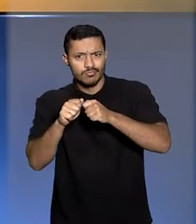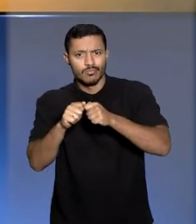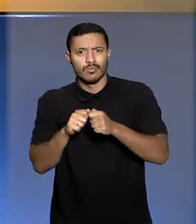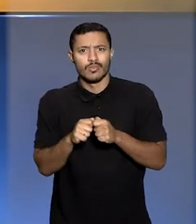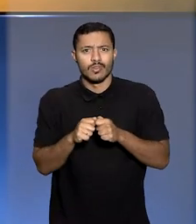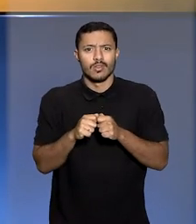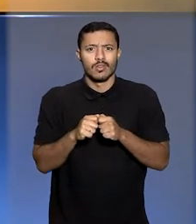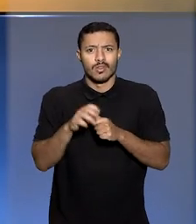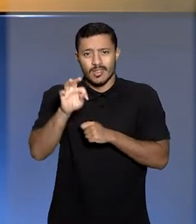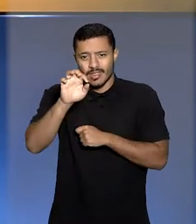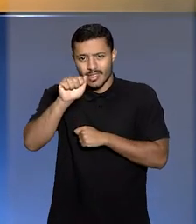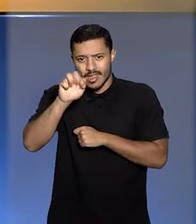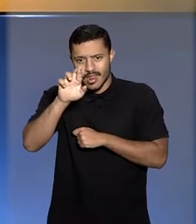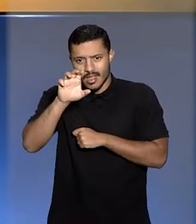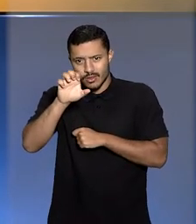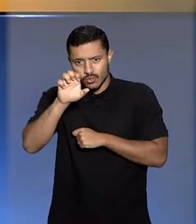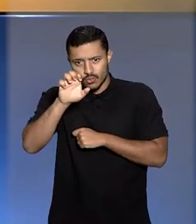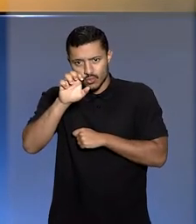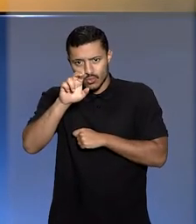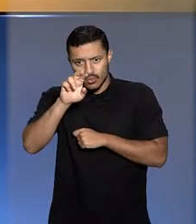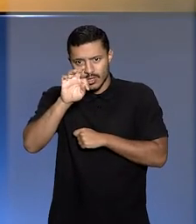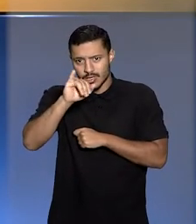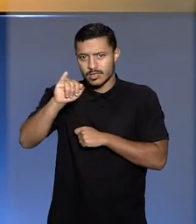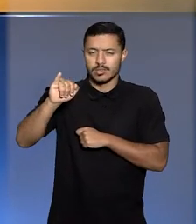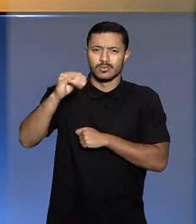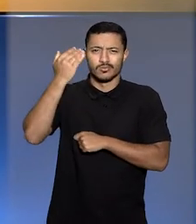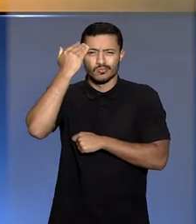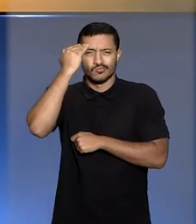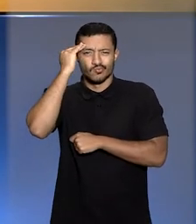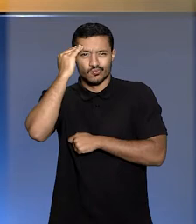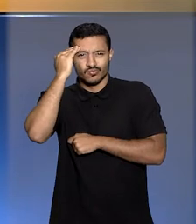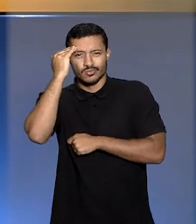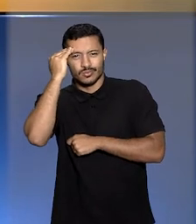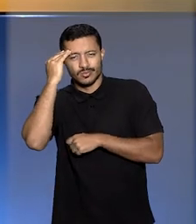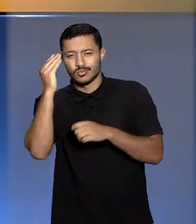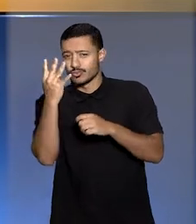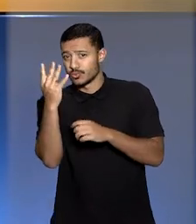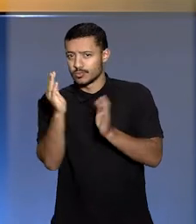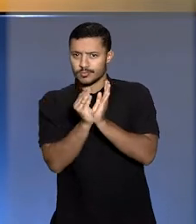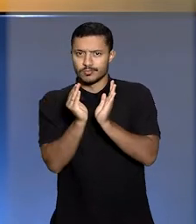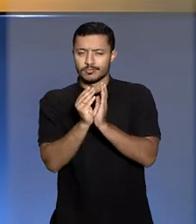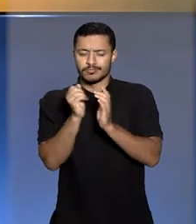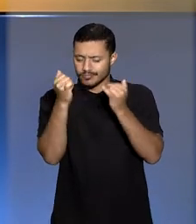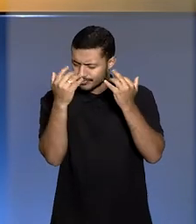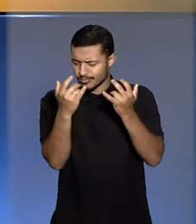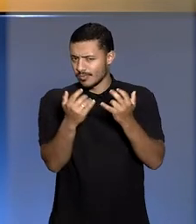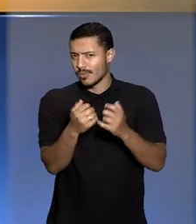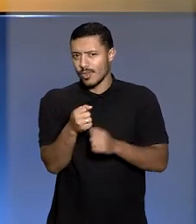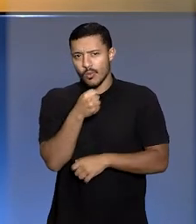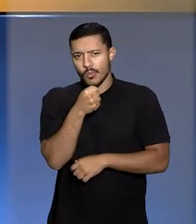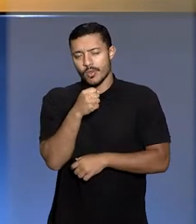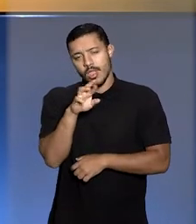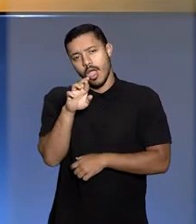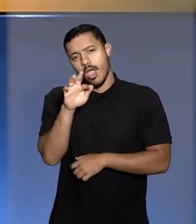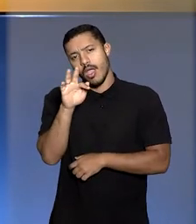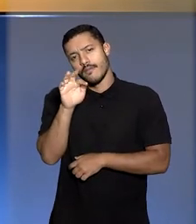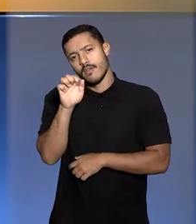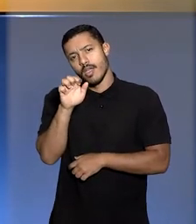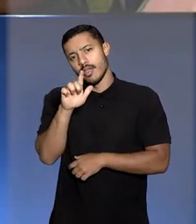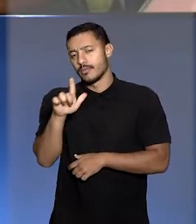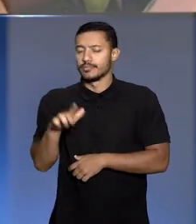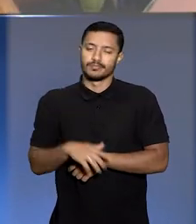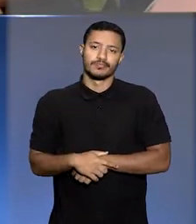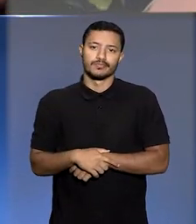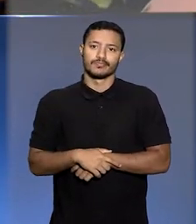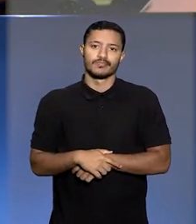métodos TerraSuite e PediaSuite. O entendimento é da quarta turma. Quem explica é o repórter Rafael Porfírio.